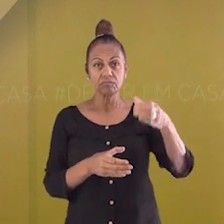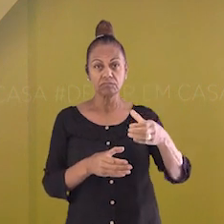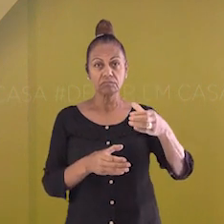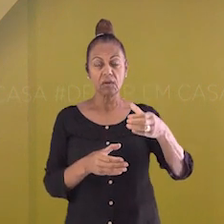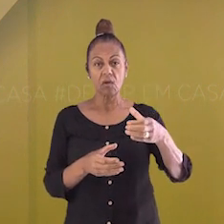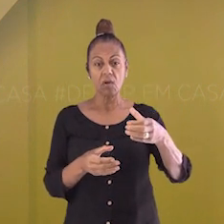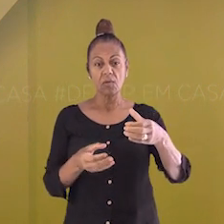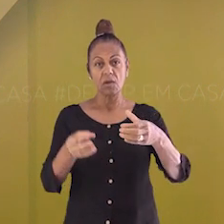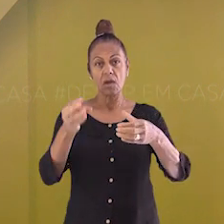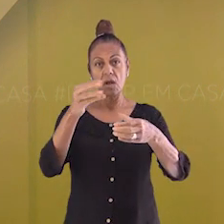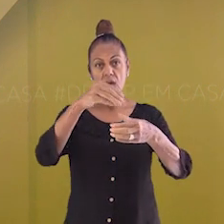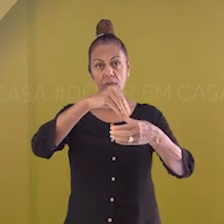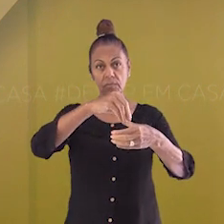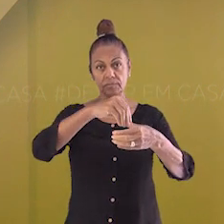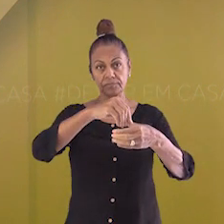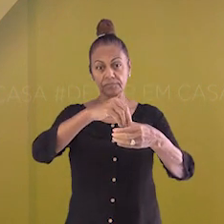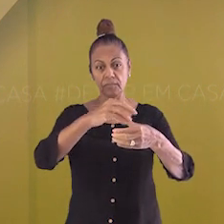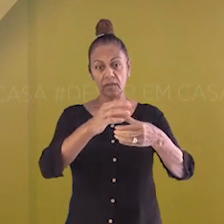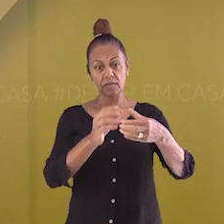Veja só.